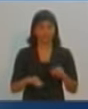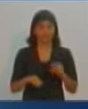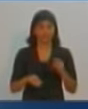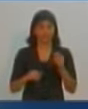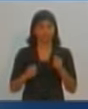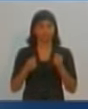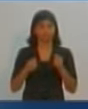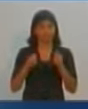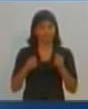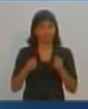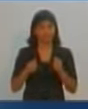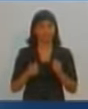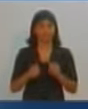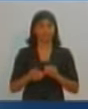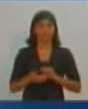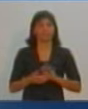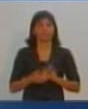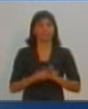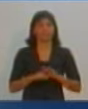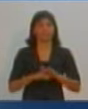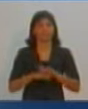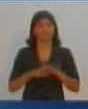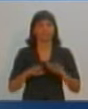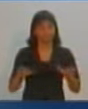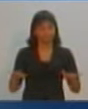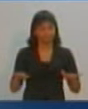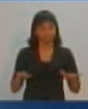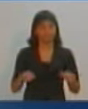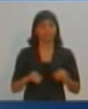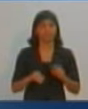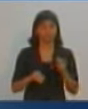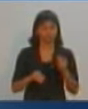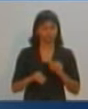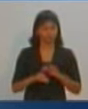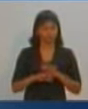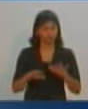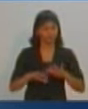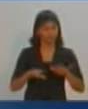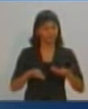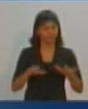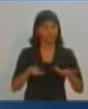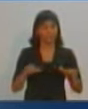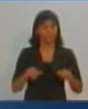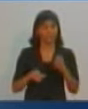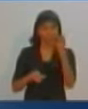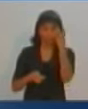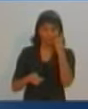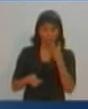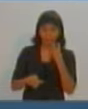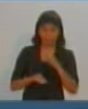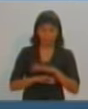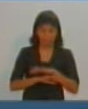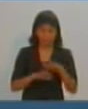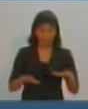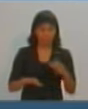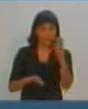Isso é uma prioridade que deve ter premissa de qualquer governo, seja em nível federal, estadual ou municipal.